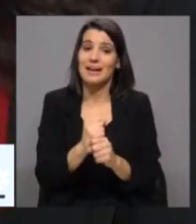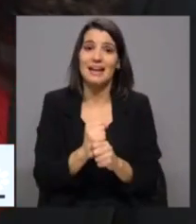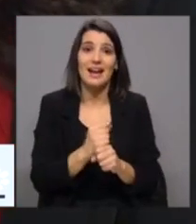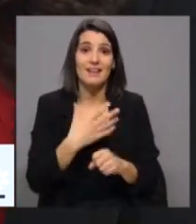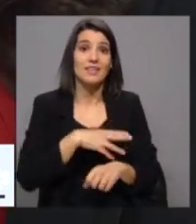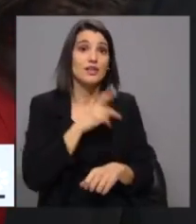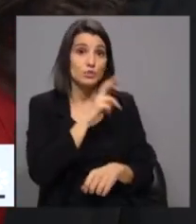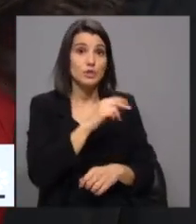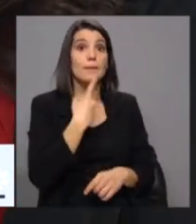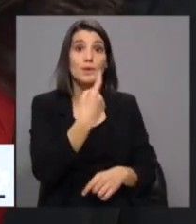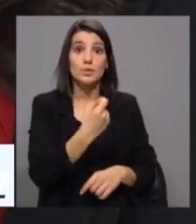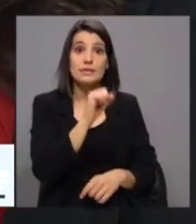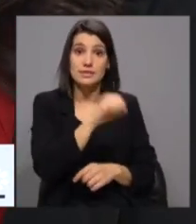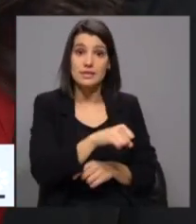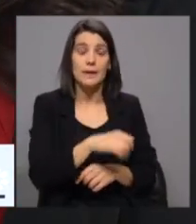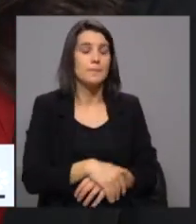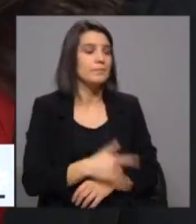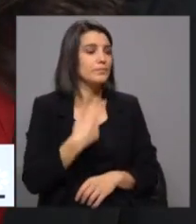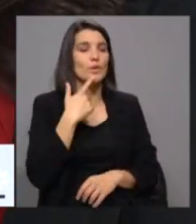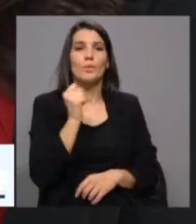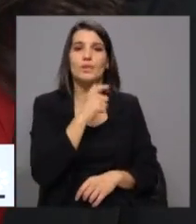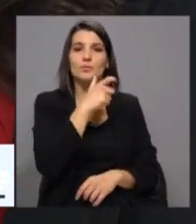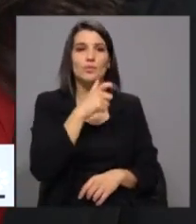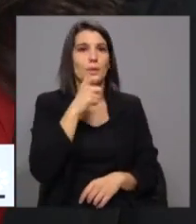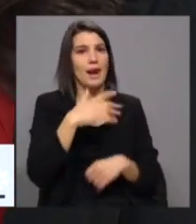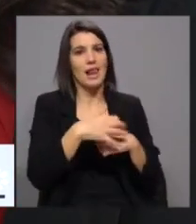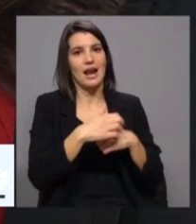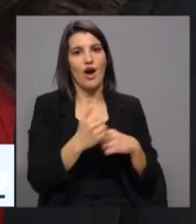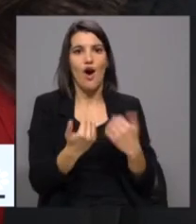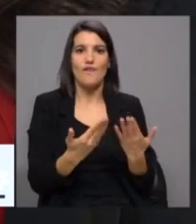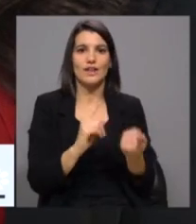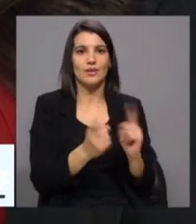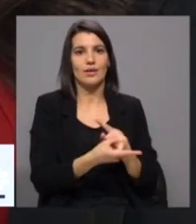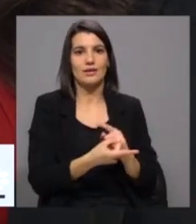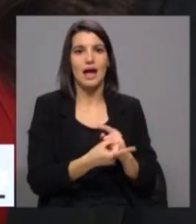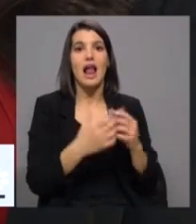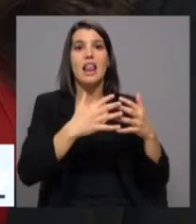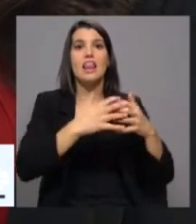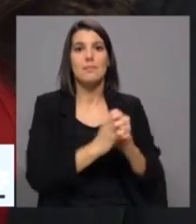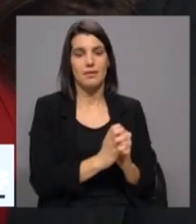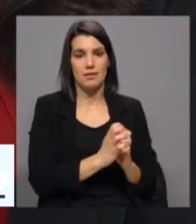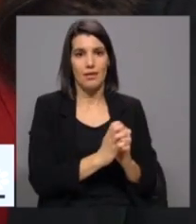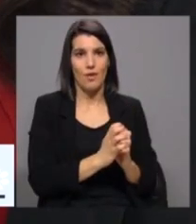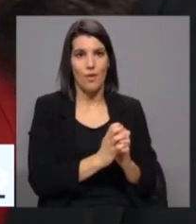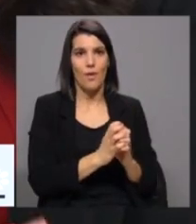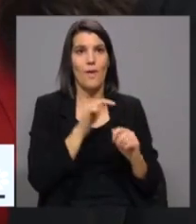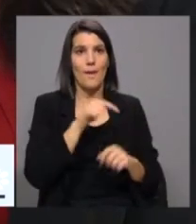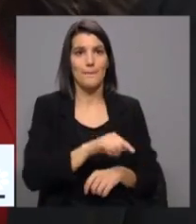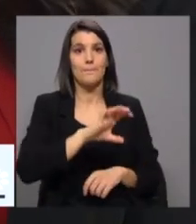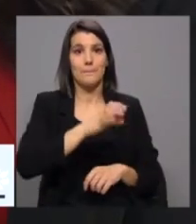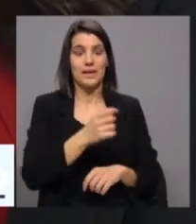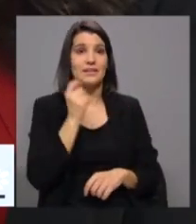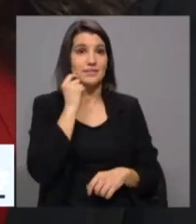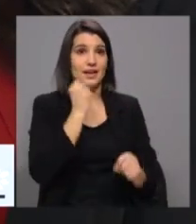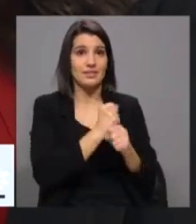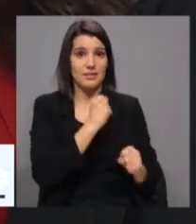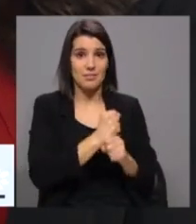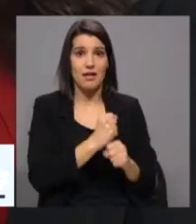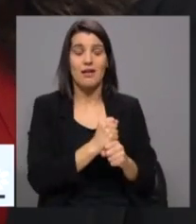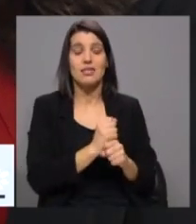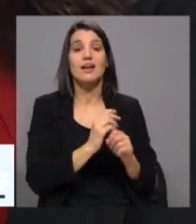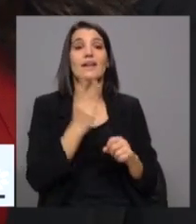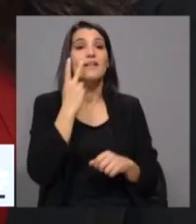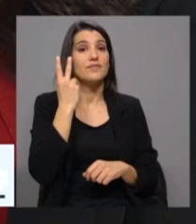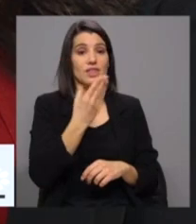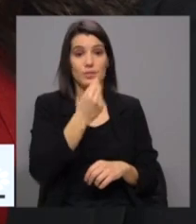pergunta, sim. Nós não podemos prometer laranjas e oferecer limões às pessoas. Temos um país em que quem trabalha tem uma